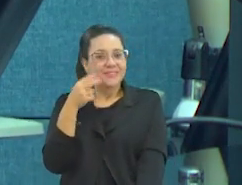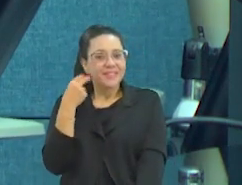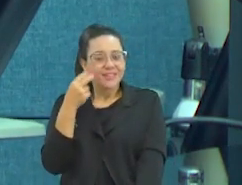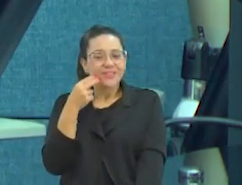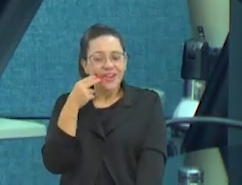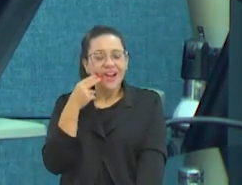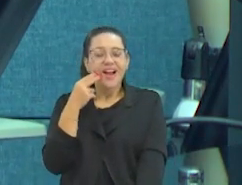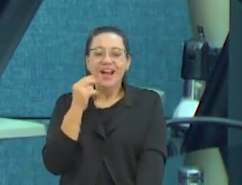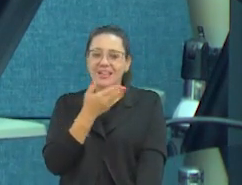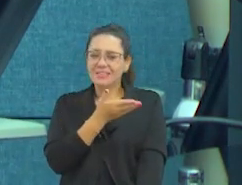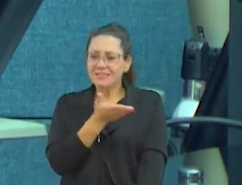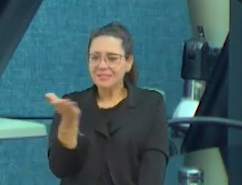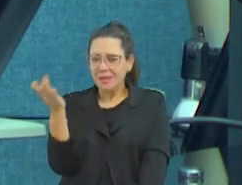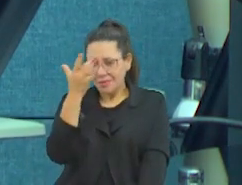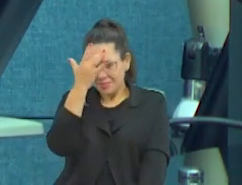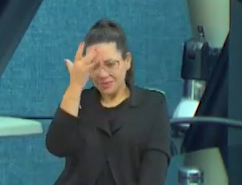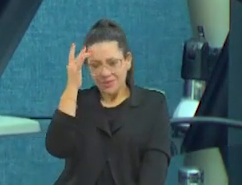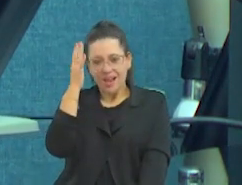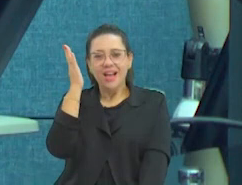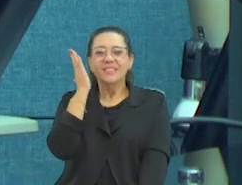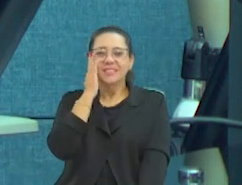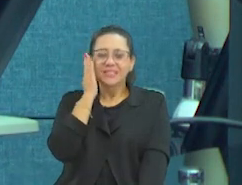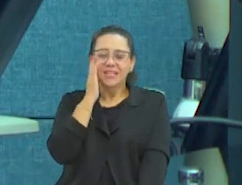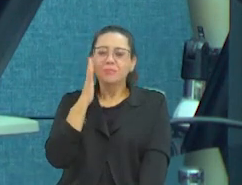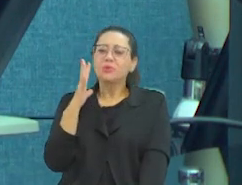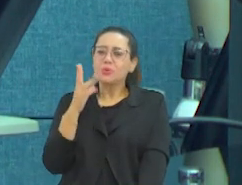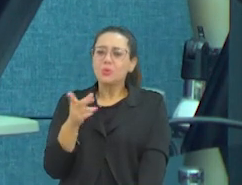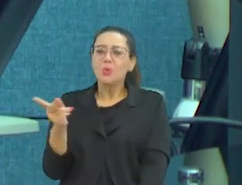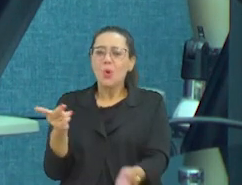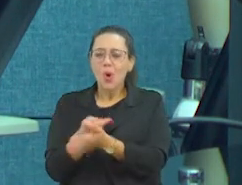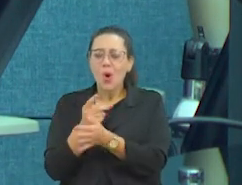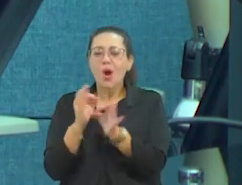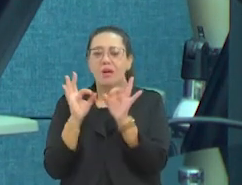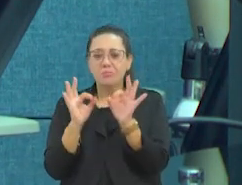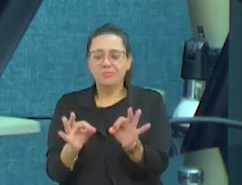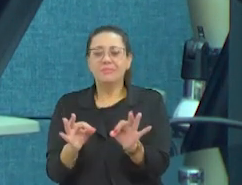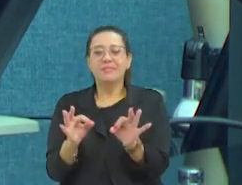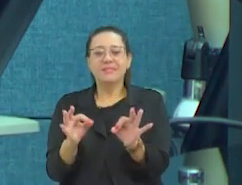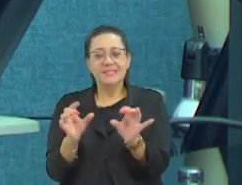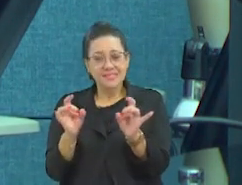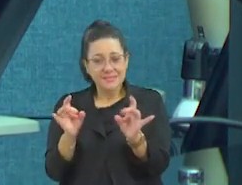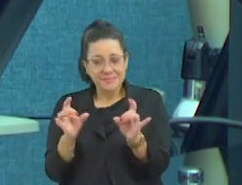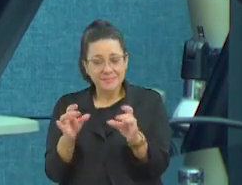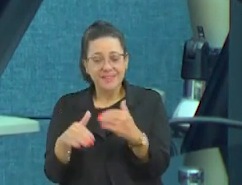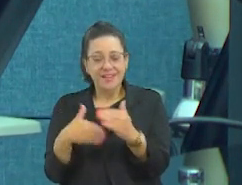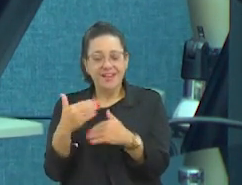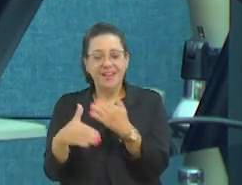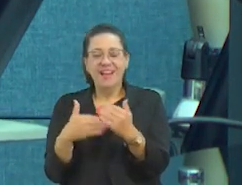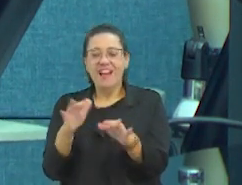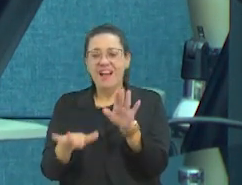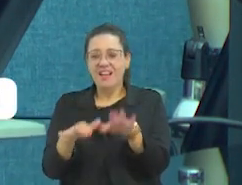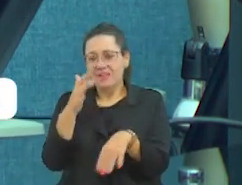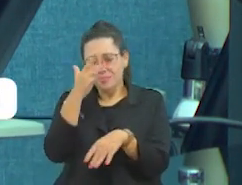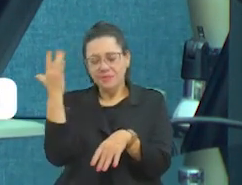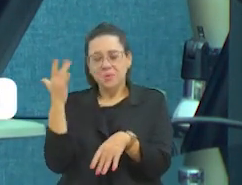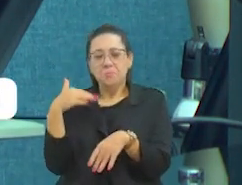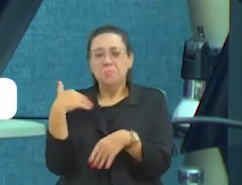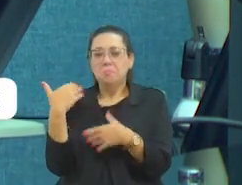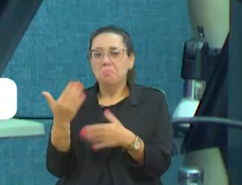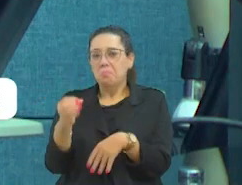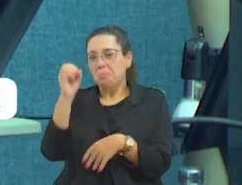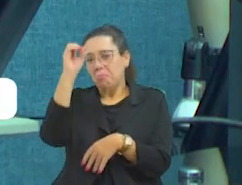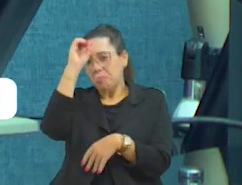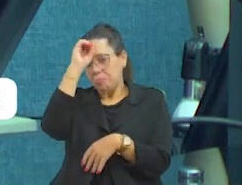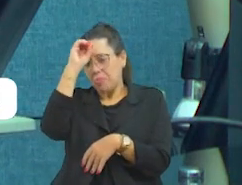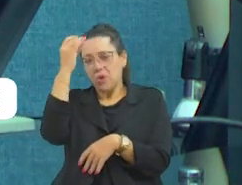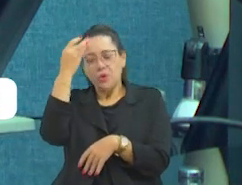legislativo, deixar a população atualizada do que é uma Câmara Municipal. Muitas vezes as pessoas não sabem,